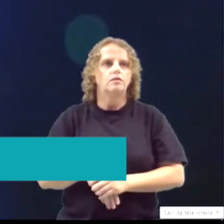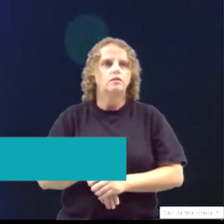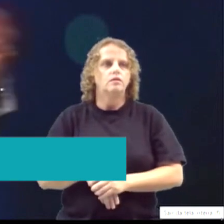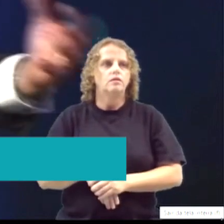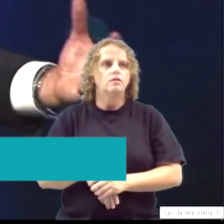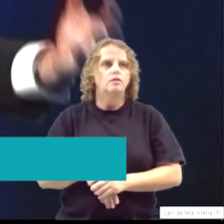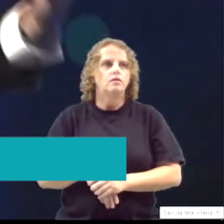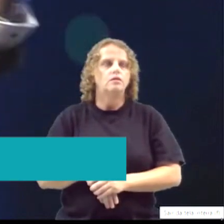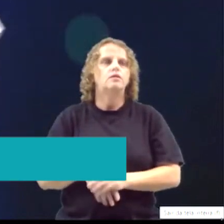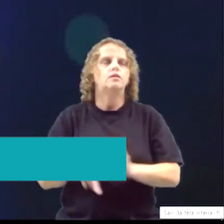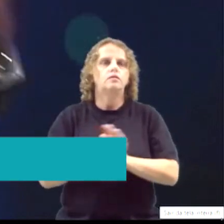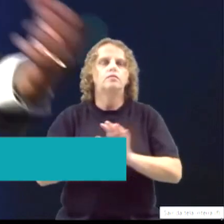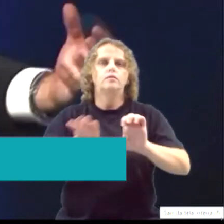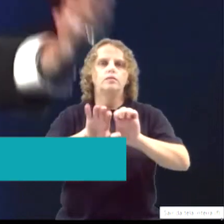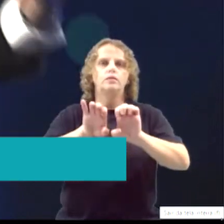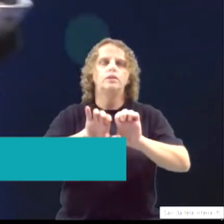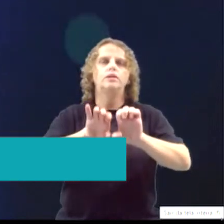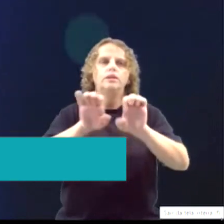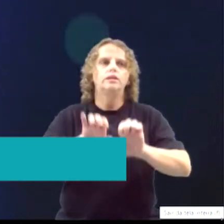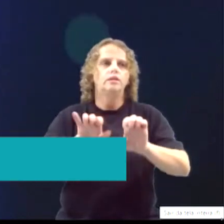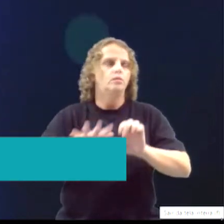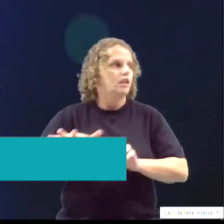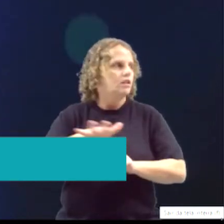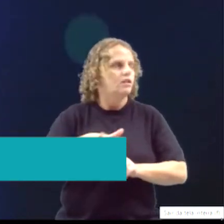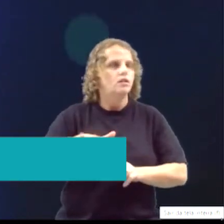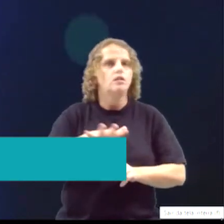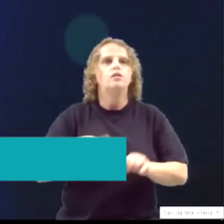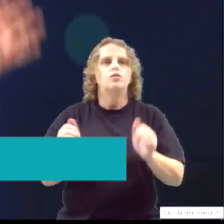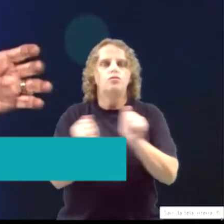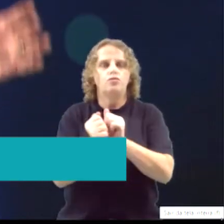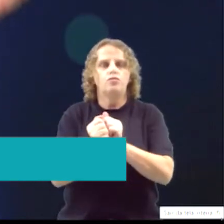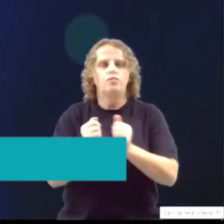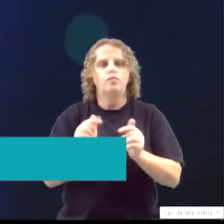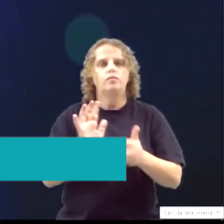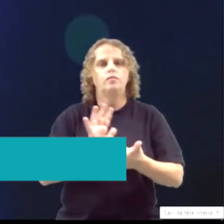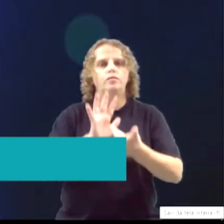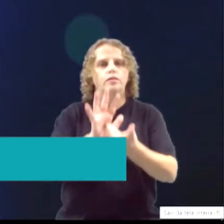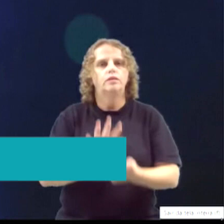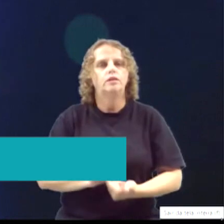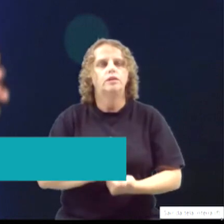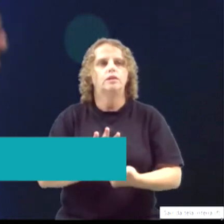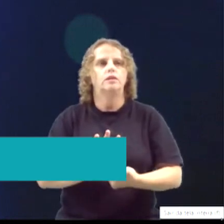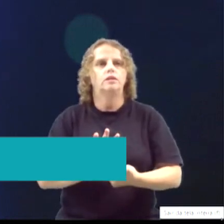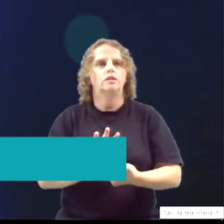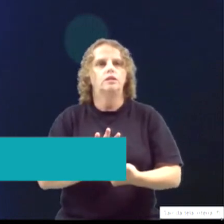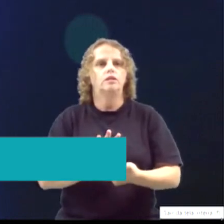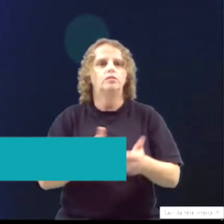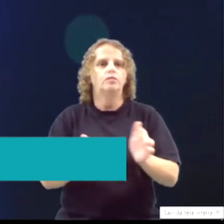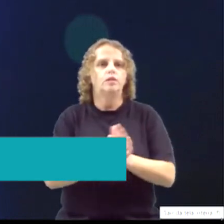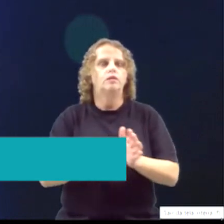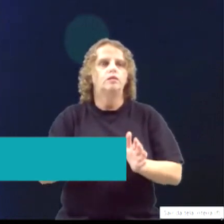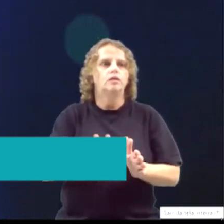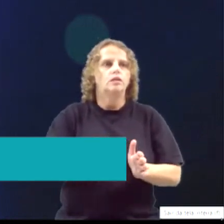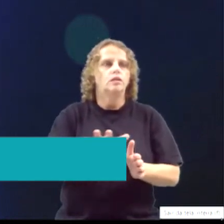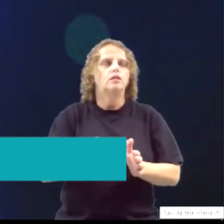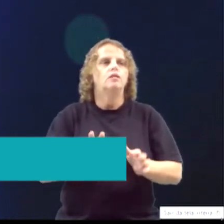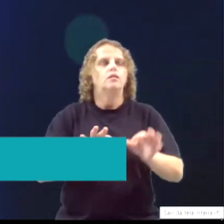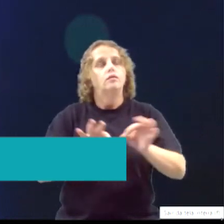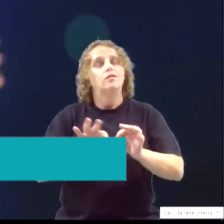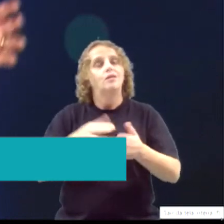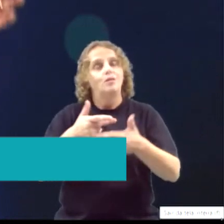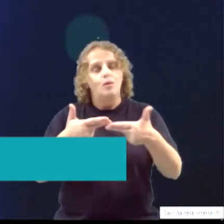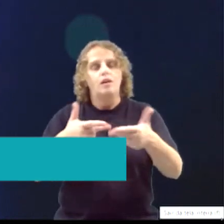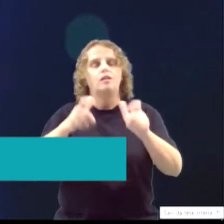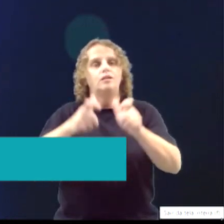bicameral e trazer de volta, junto com o refis, amoldado aos setores que realmente foram prejudicados, aos que